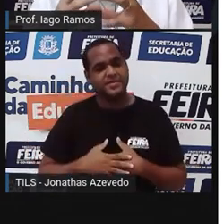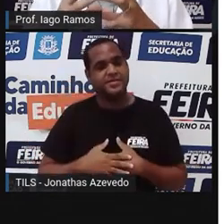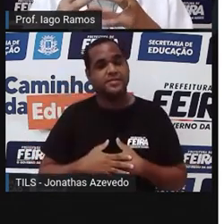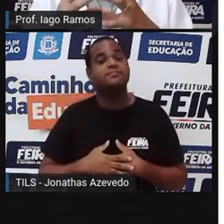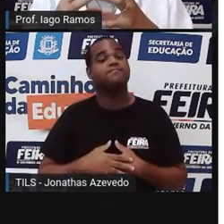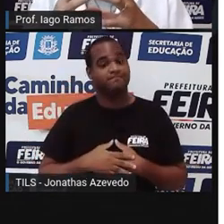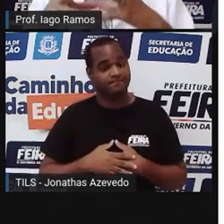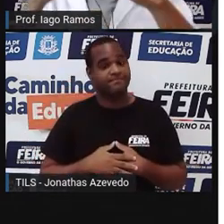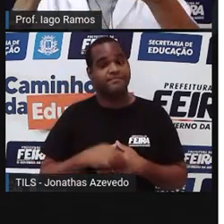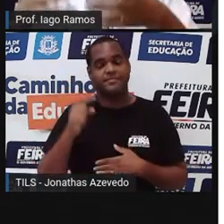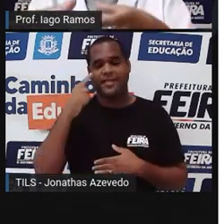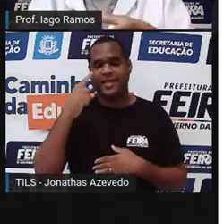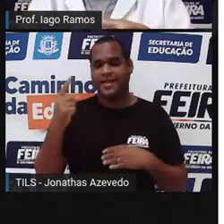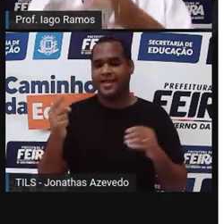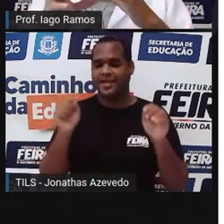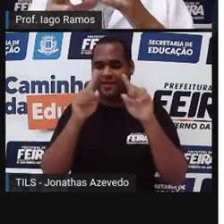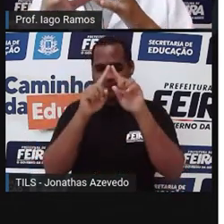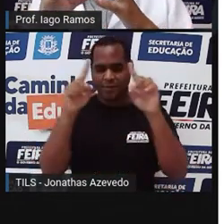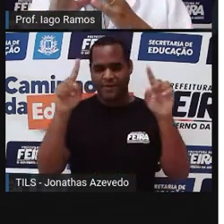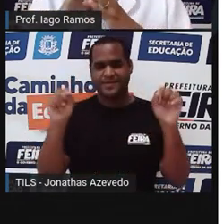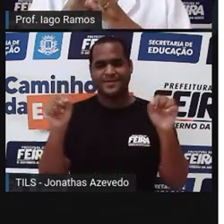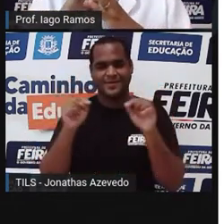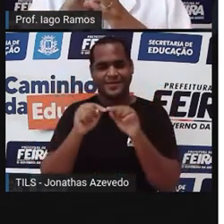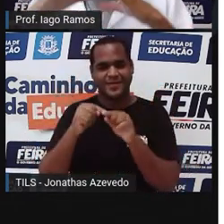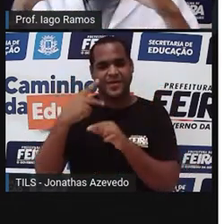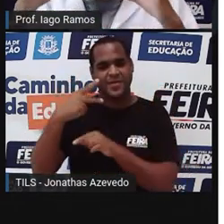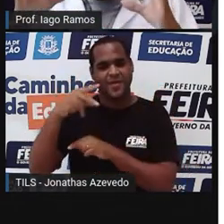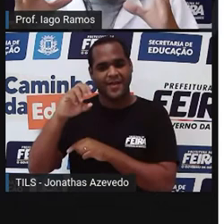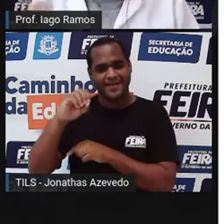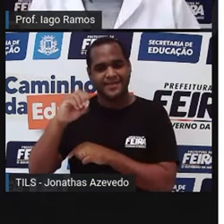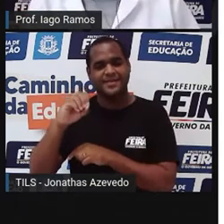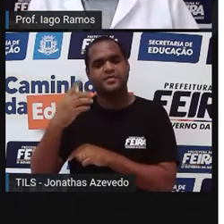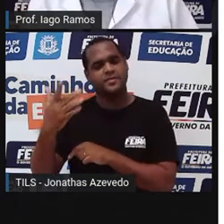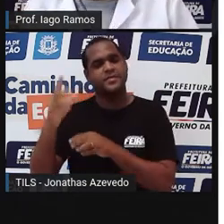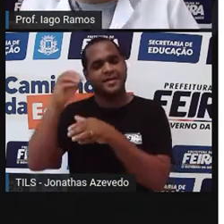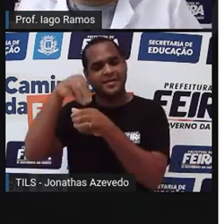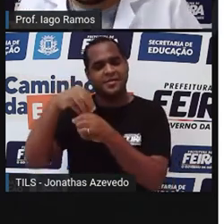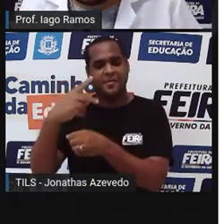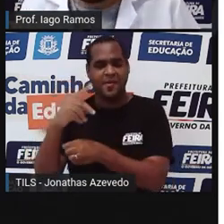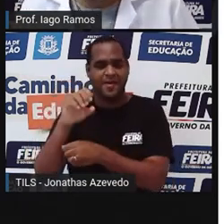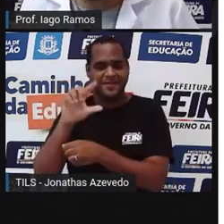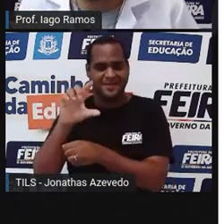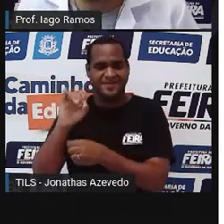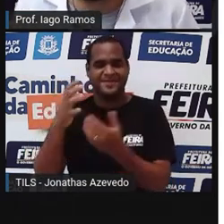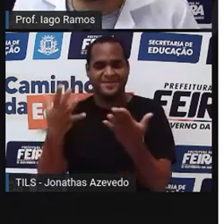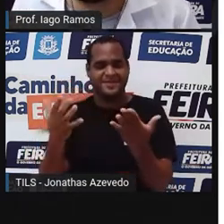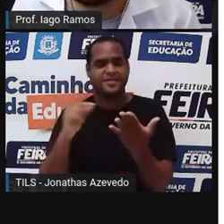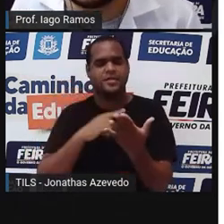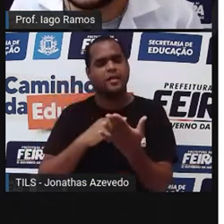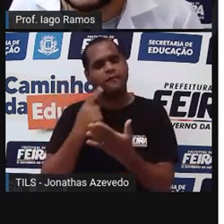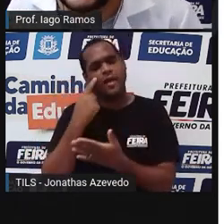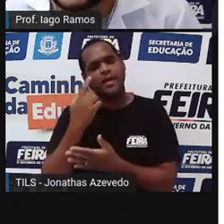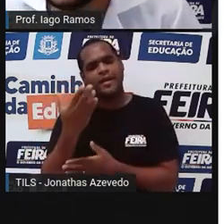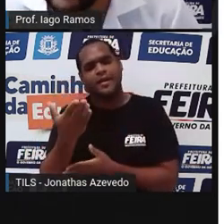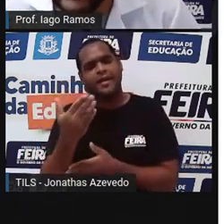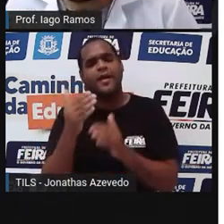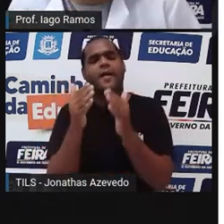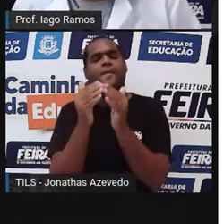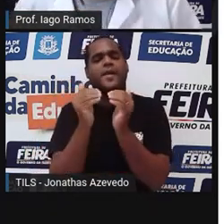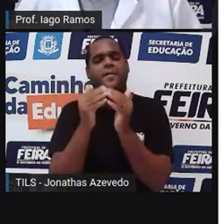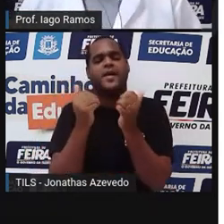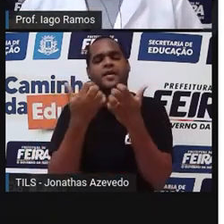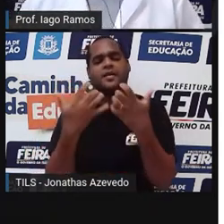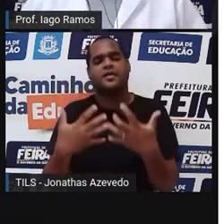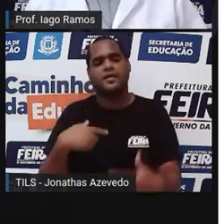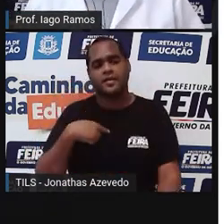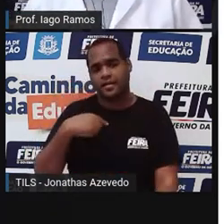polígono dentro de outro polígono. Dá uma olhadinha, e aí eu vou te pedir o seguinte. Use a